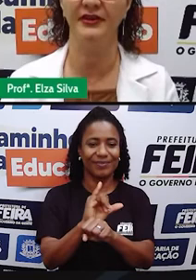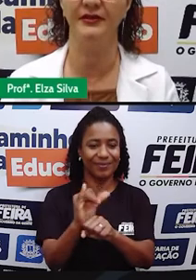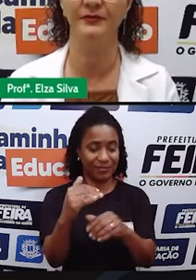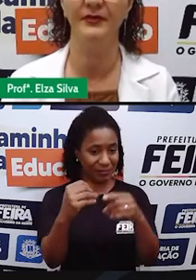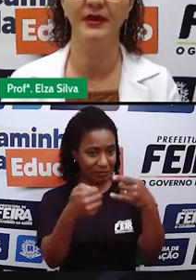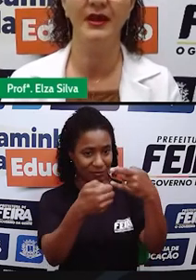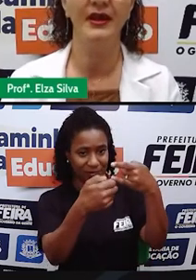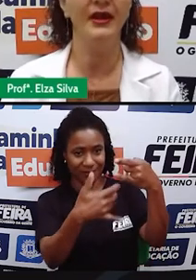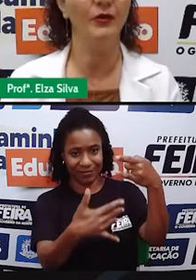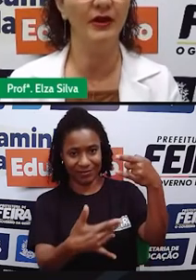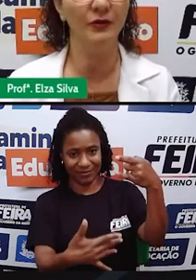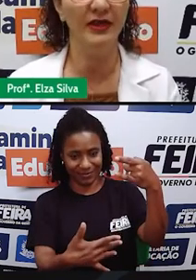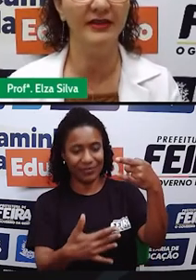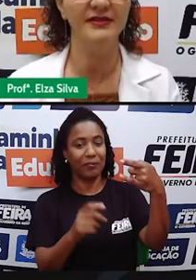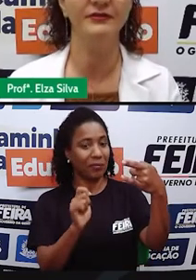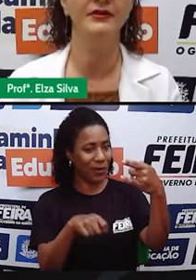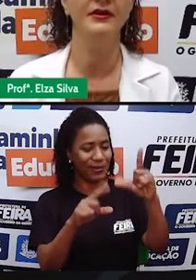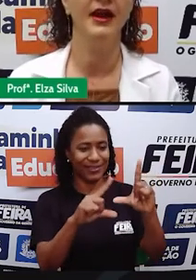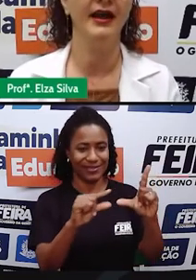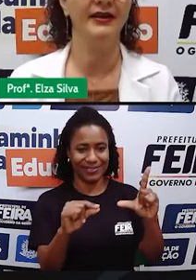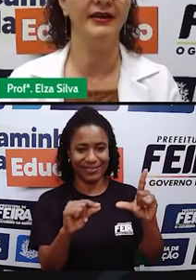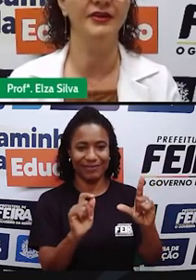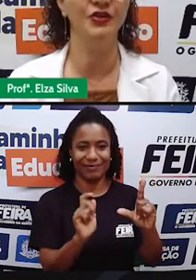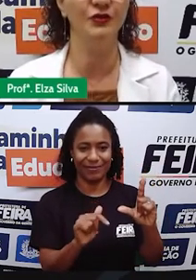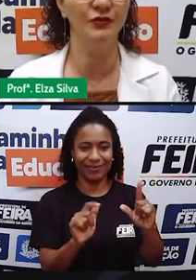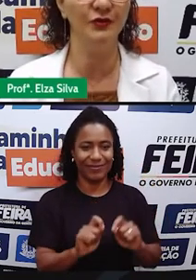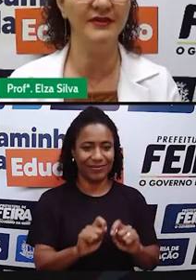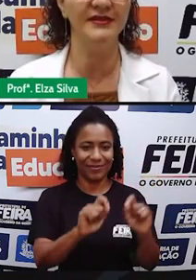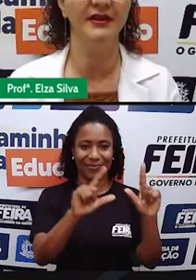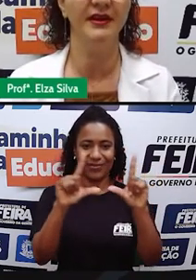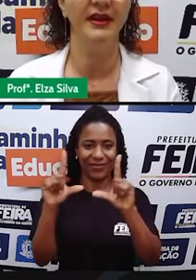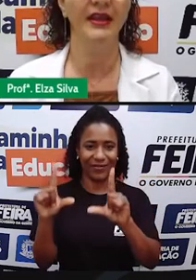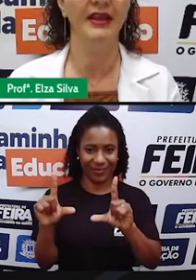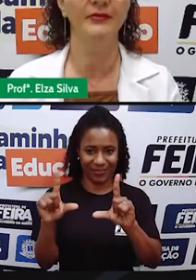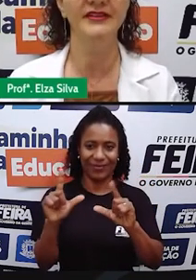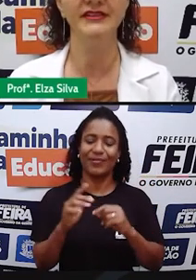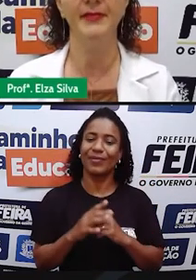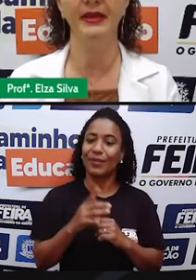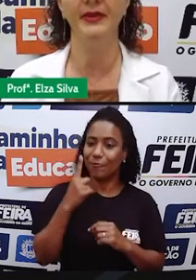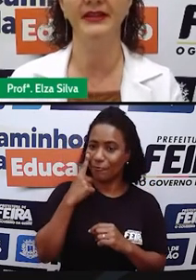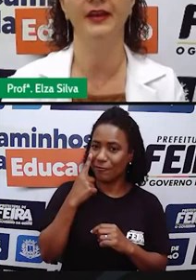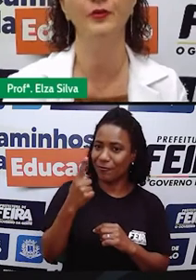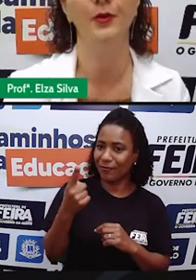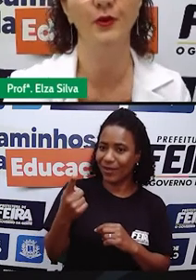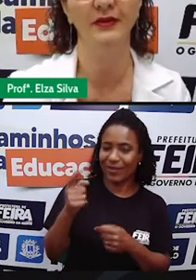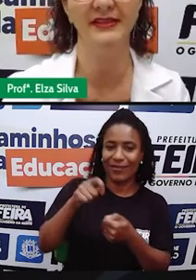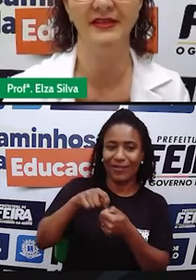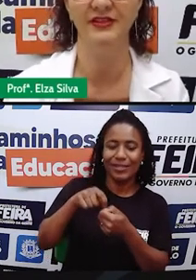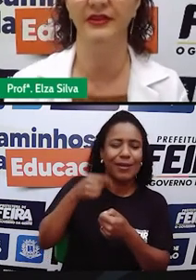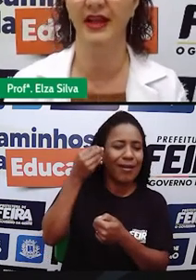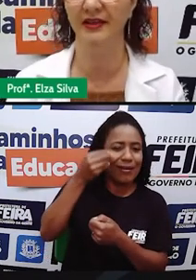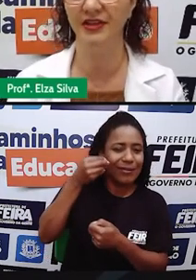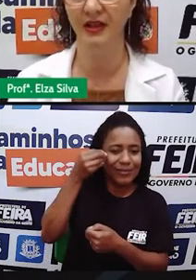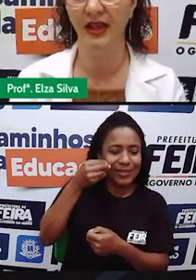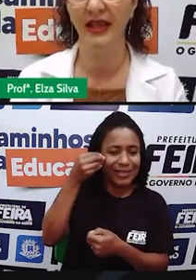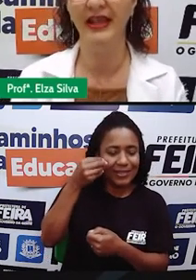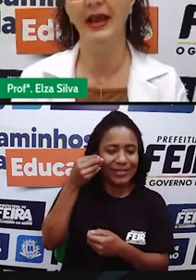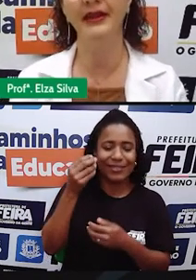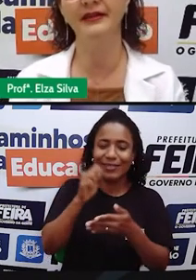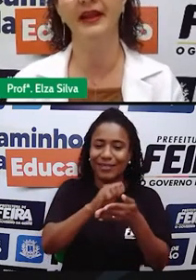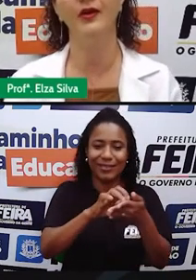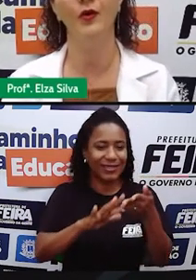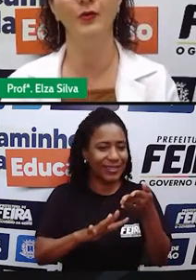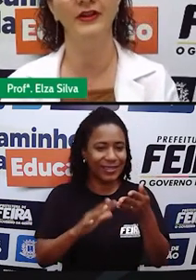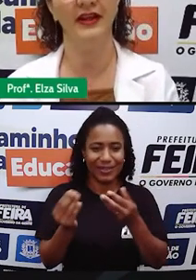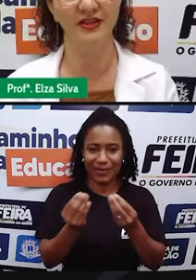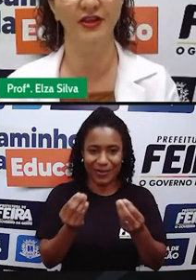desse vídeo. Enquanto isso, aqui juntos, iremos experimentar um pouco dessa atividade e